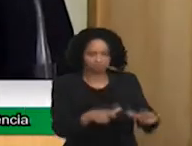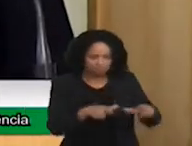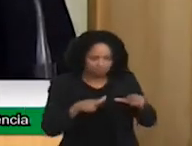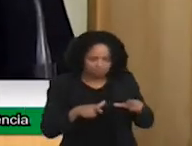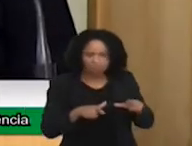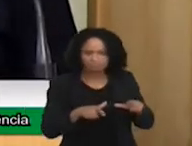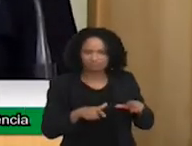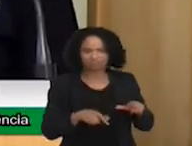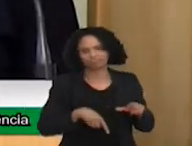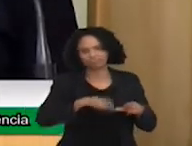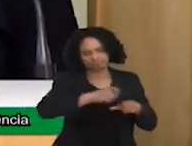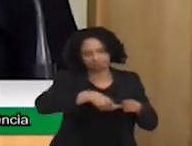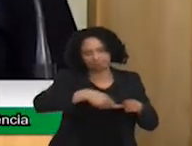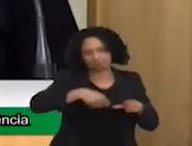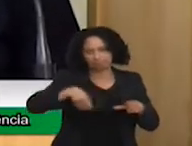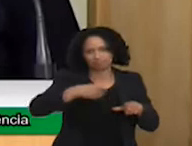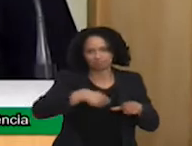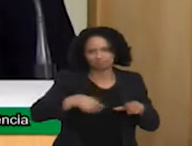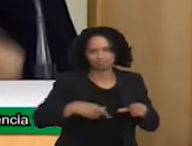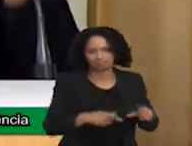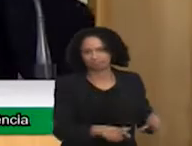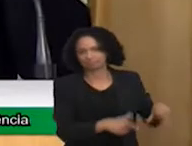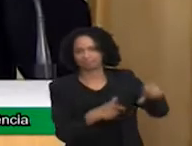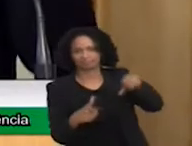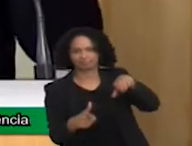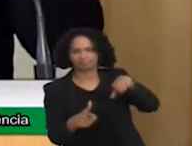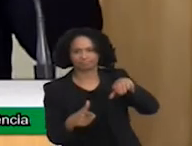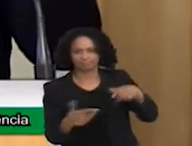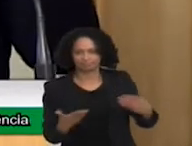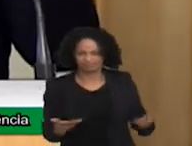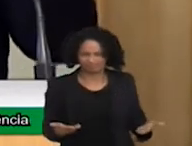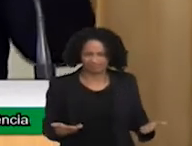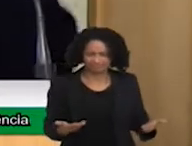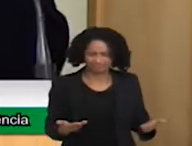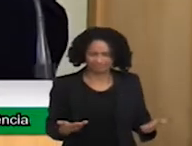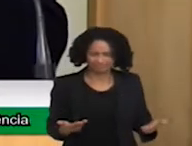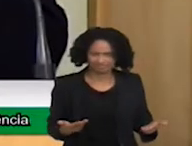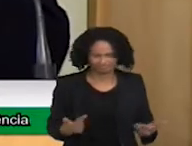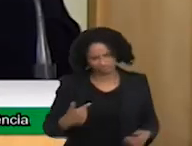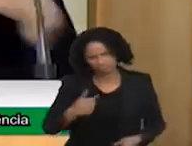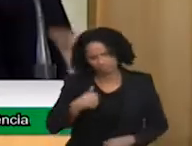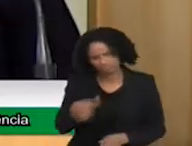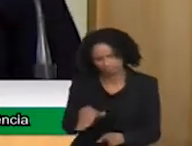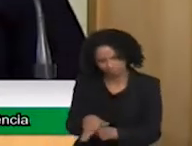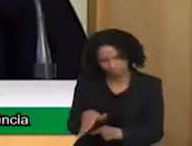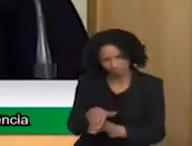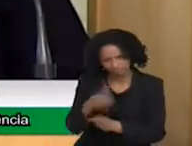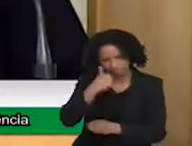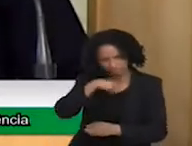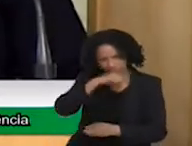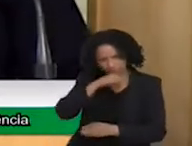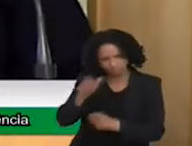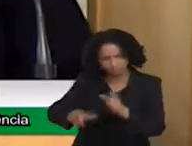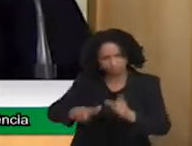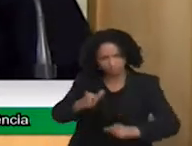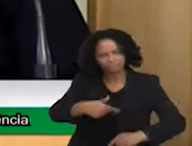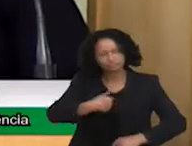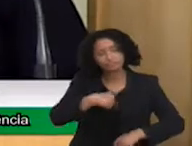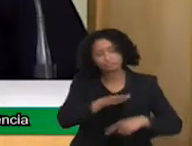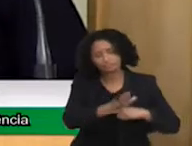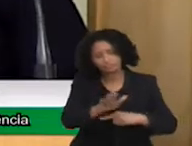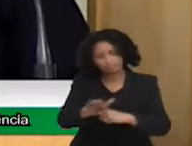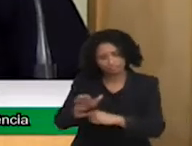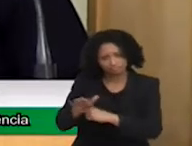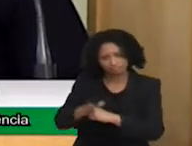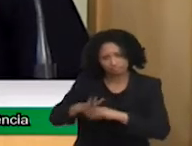hoje, você precisa... Eu estava conversando com as mães, porque eu oriento mães e faço... Eu ajudo elas a buscarem